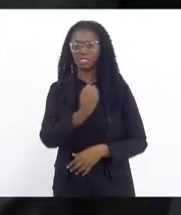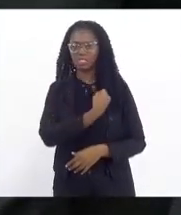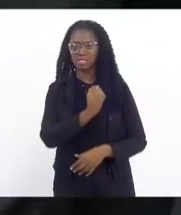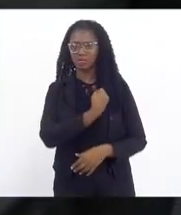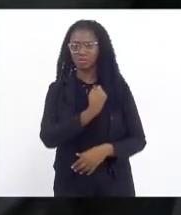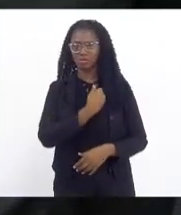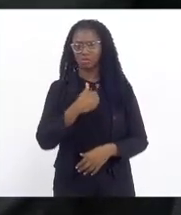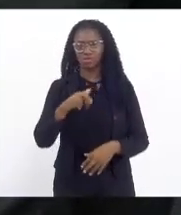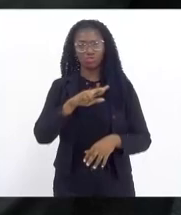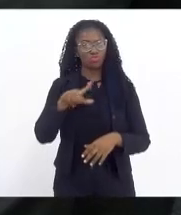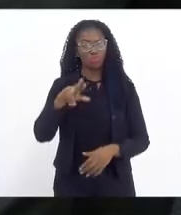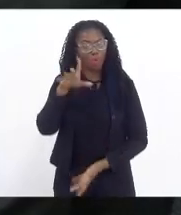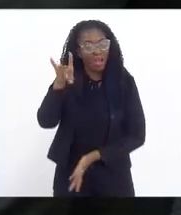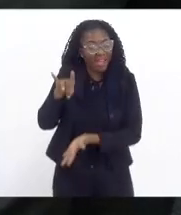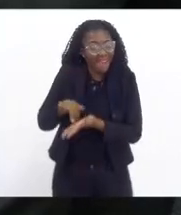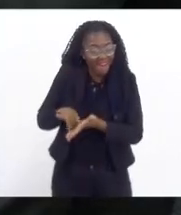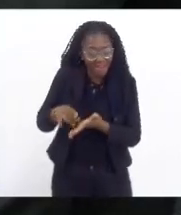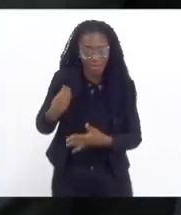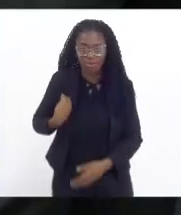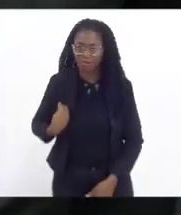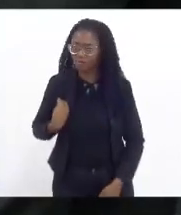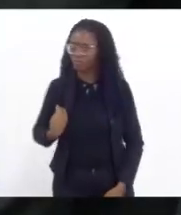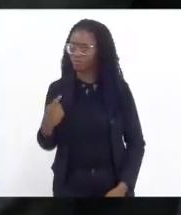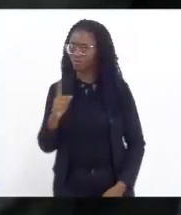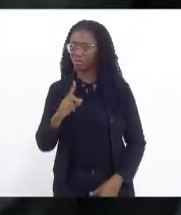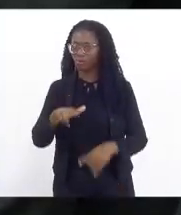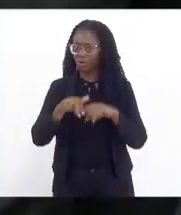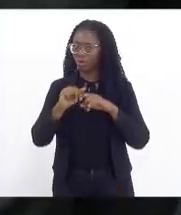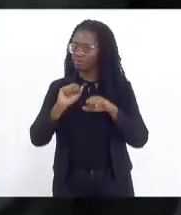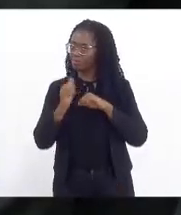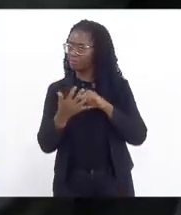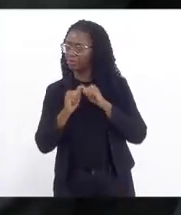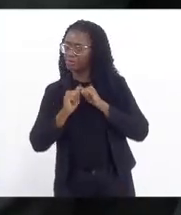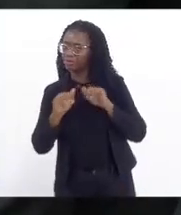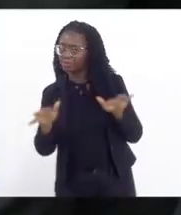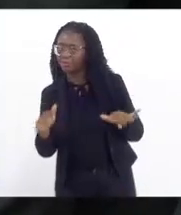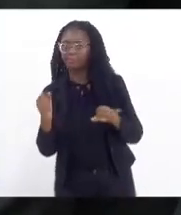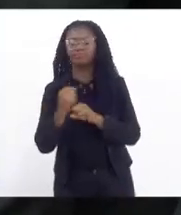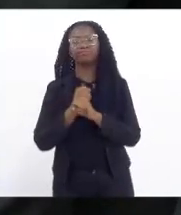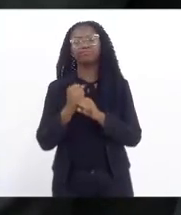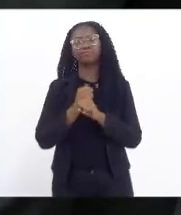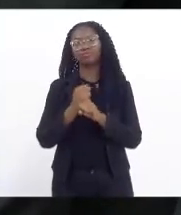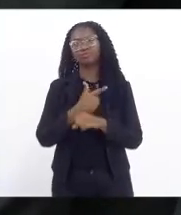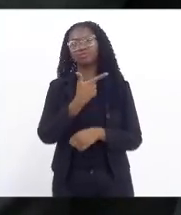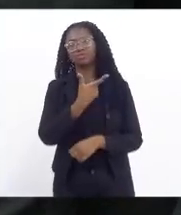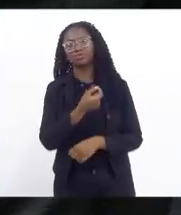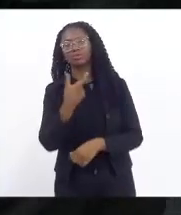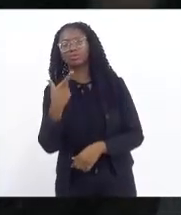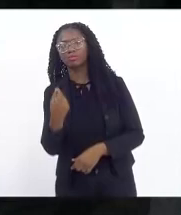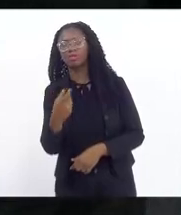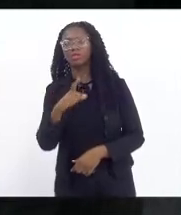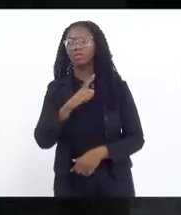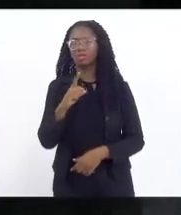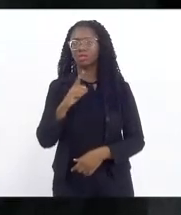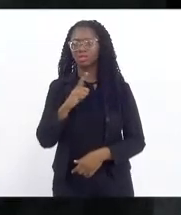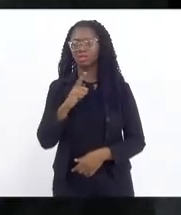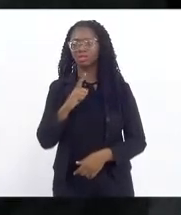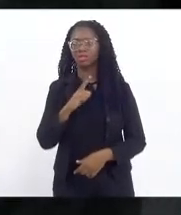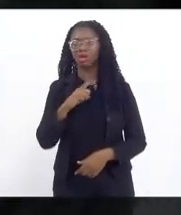retratam a realidade em razão da pandemia, no ano de 2020 nós tivemos